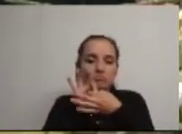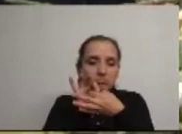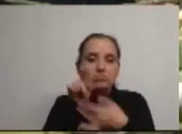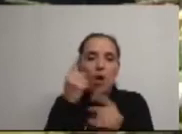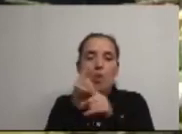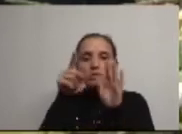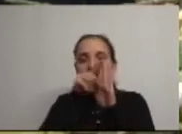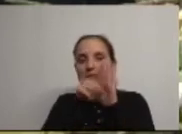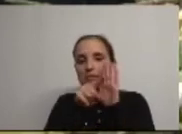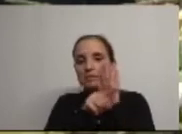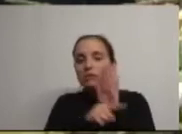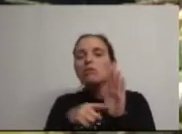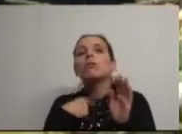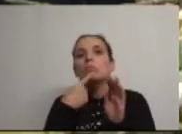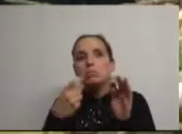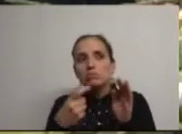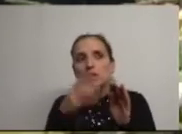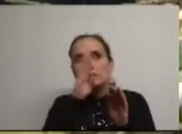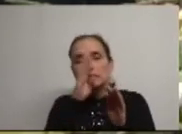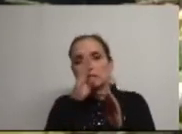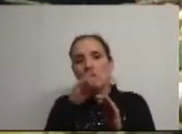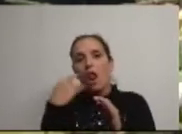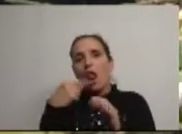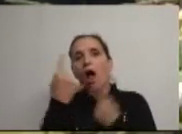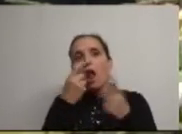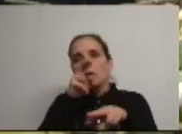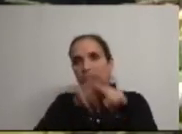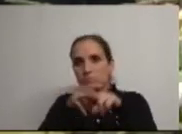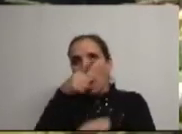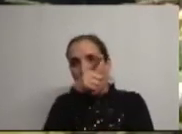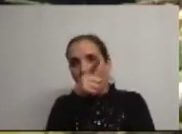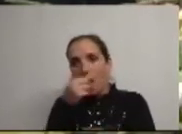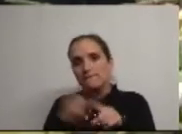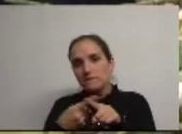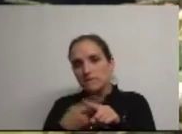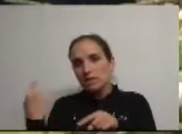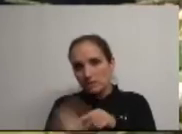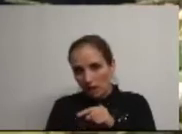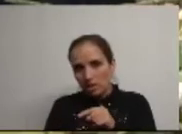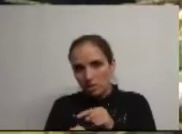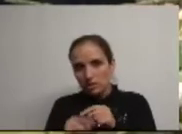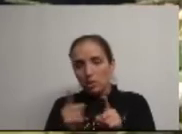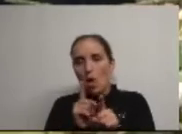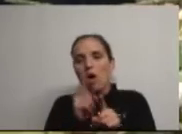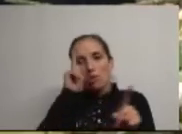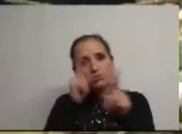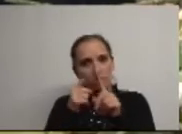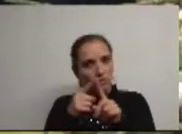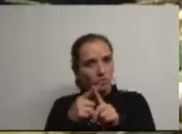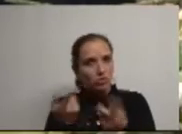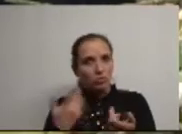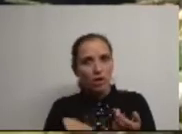do dia, e por isso eu pergunto se do público alguém está interessado ou pretende intervir,